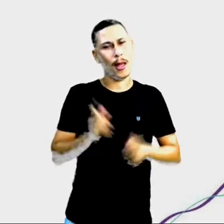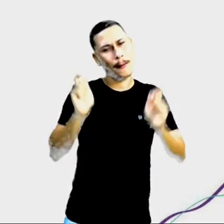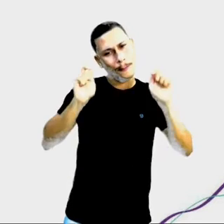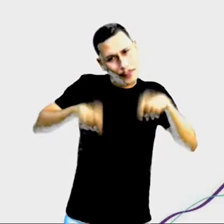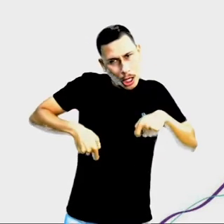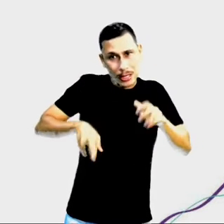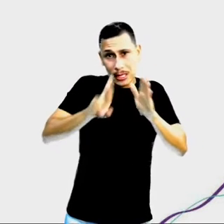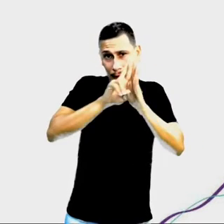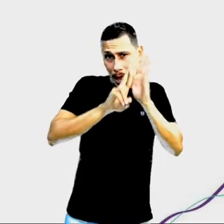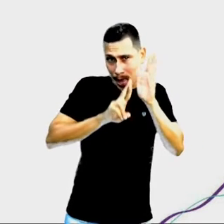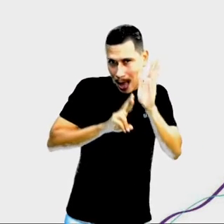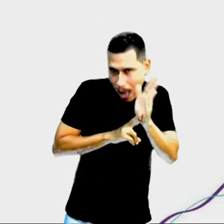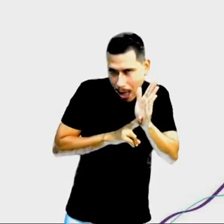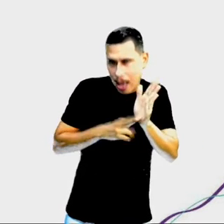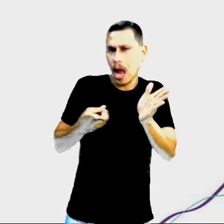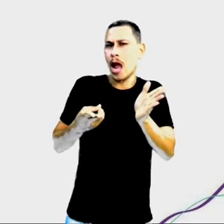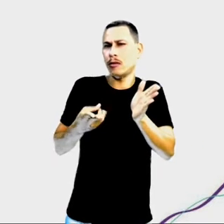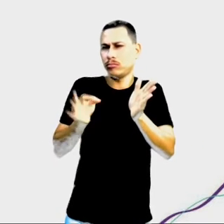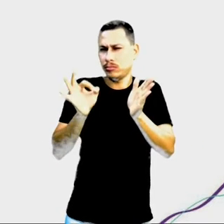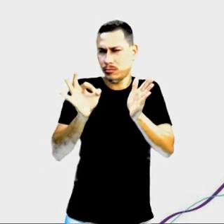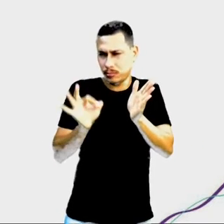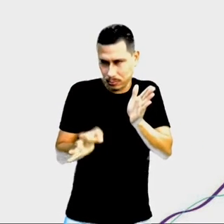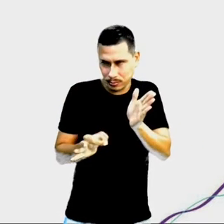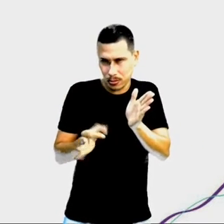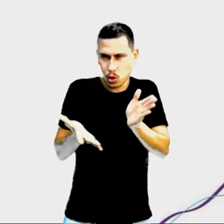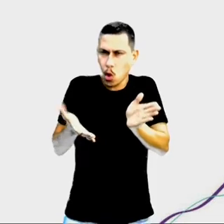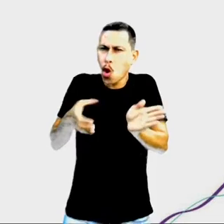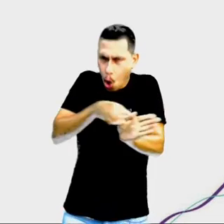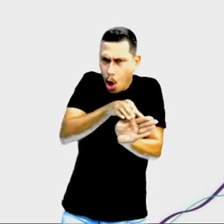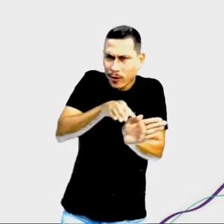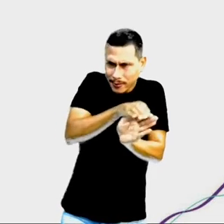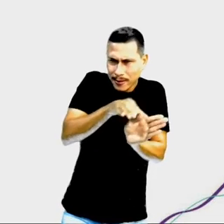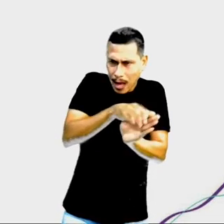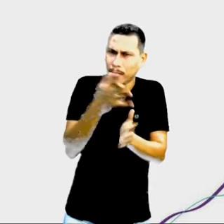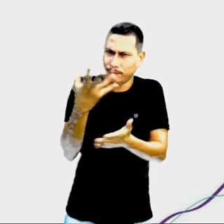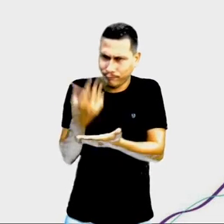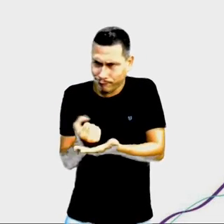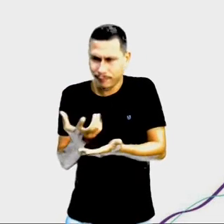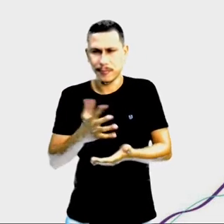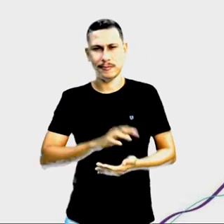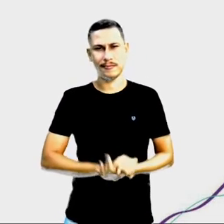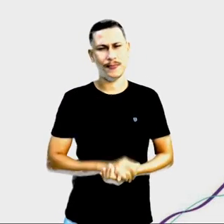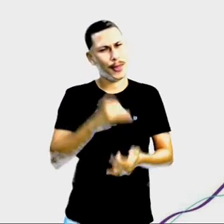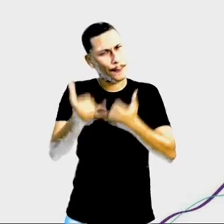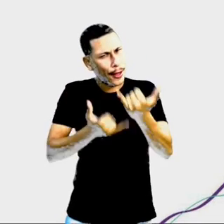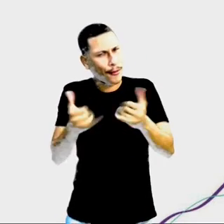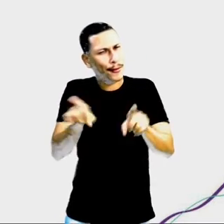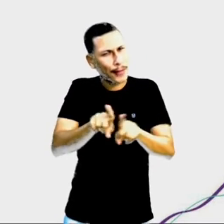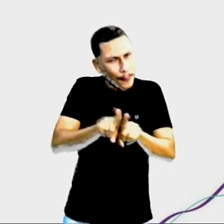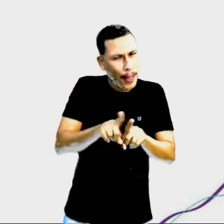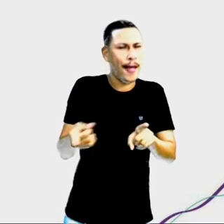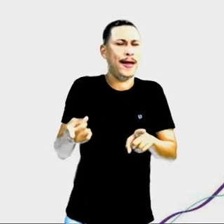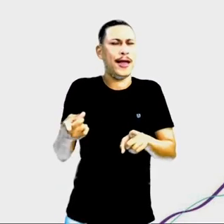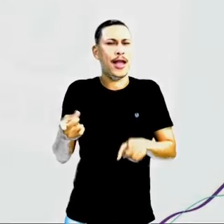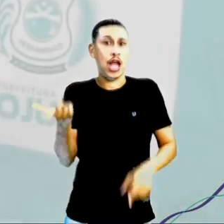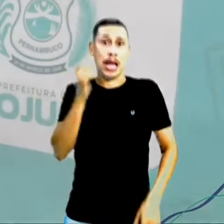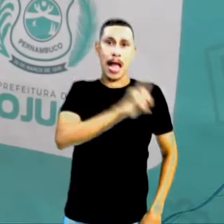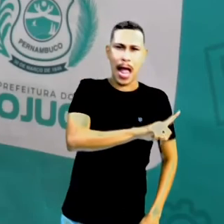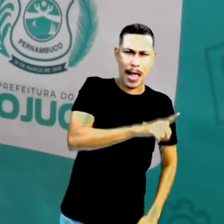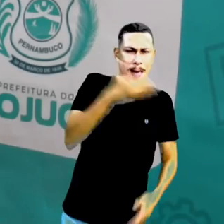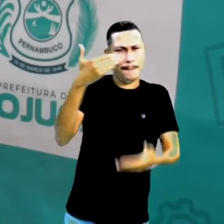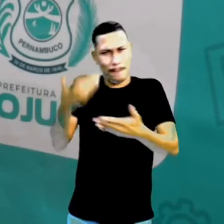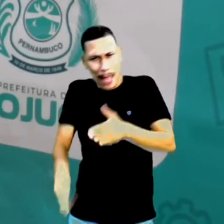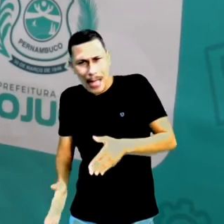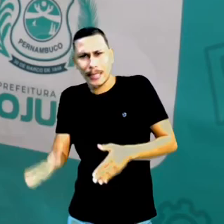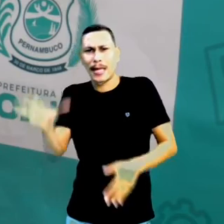regras E nas brincadeiras Também nós aprendemos a ganhar E a perder Se você